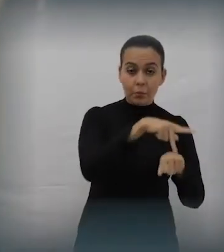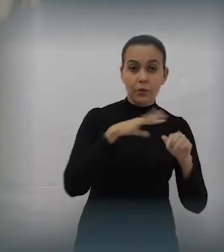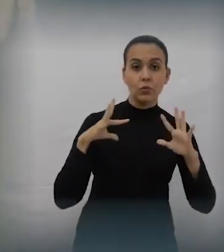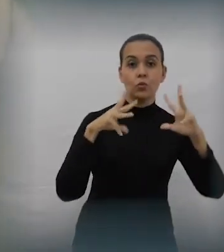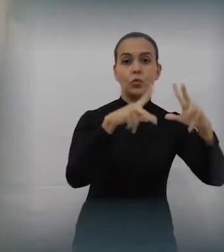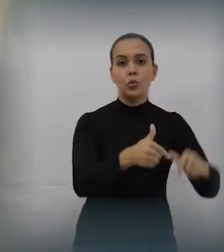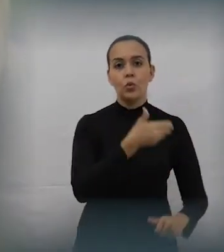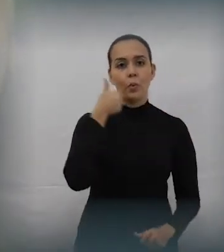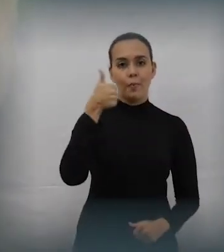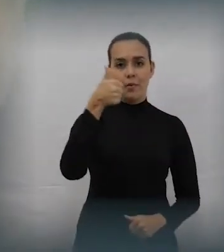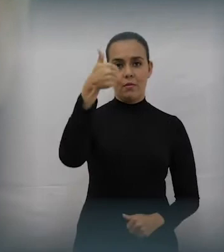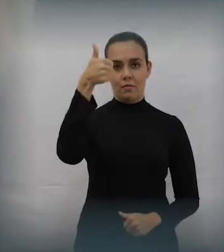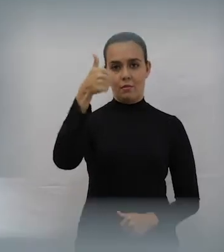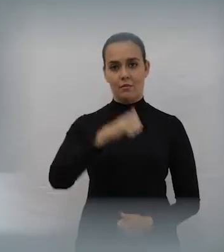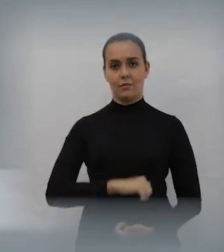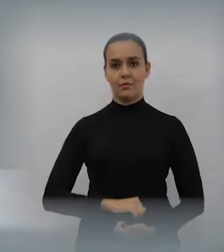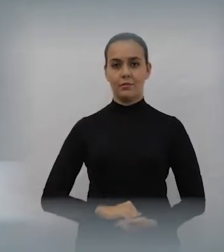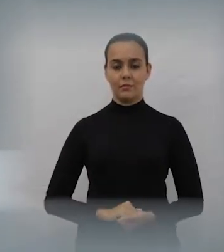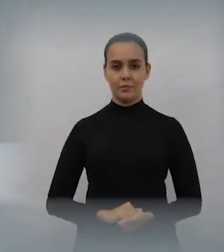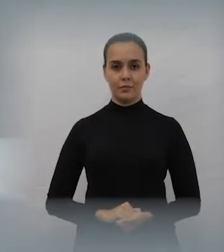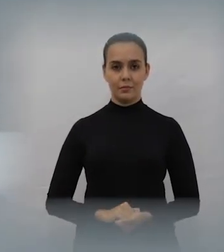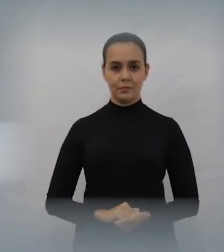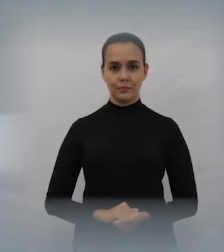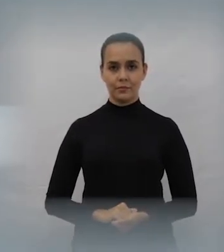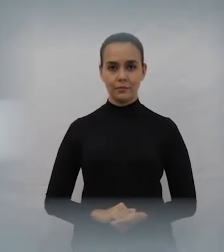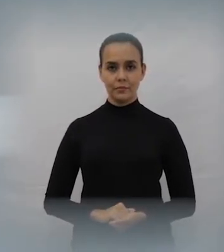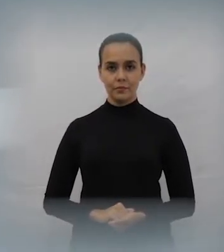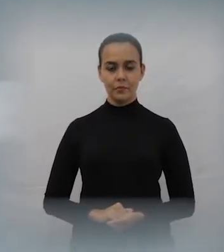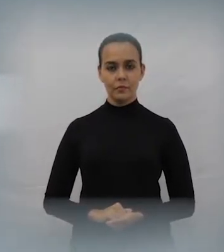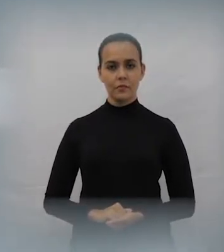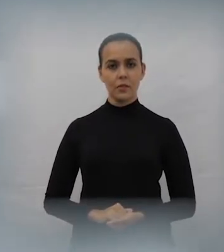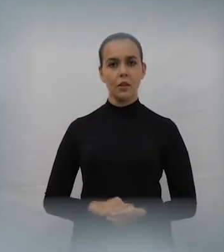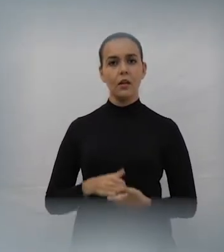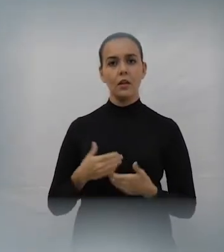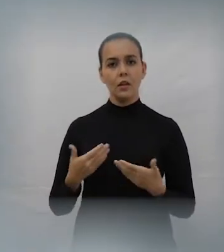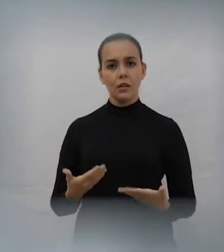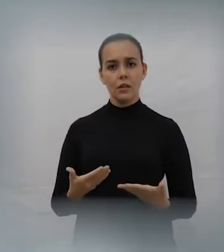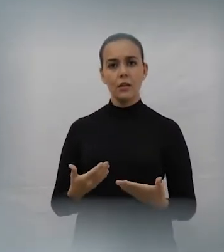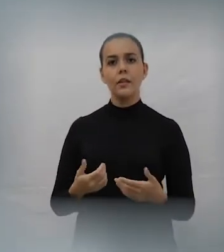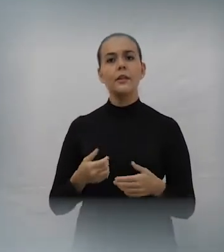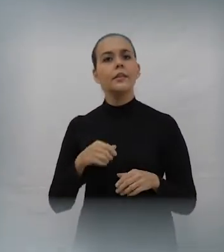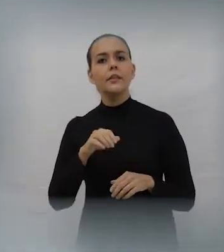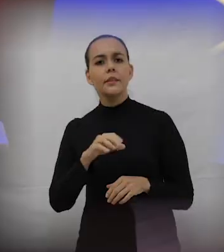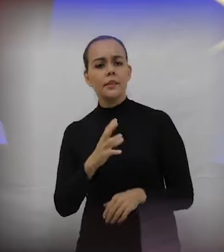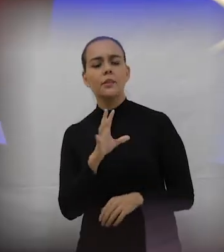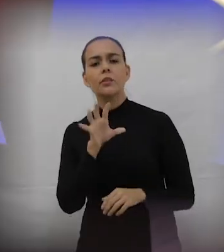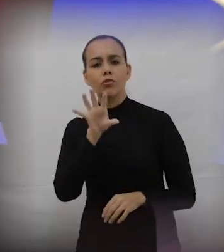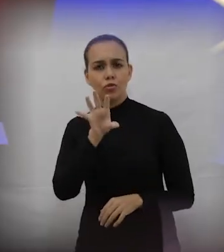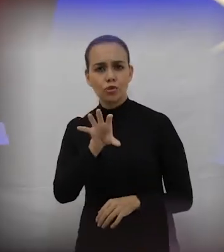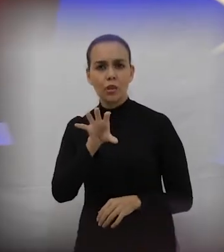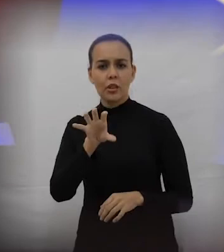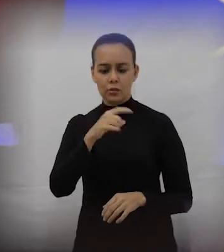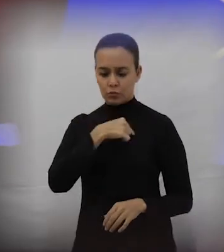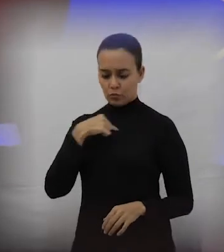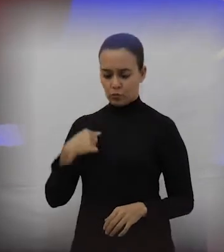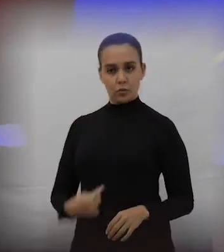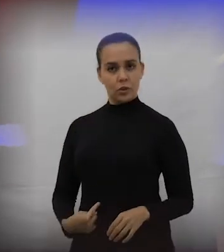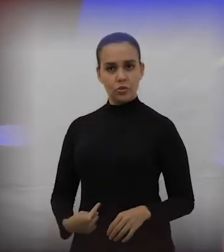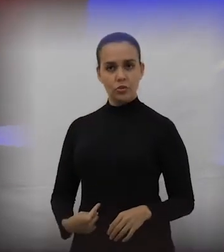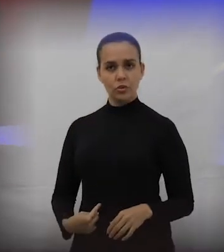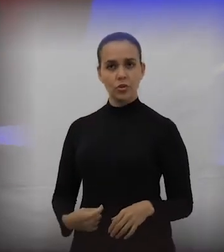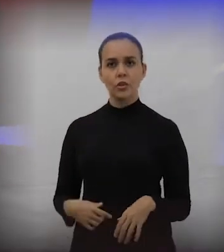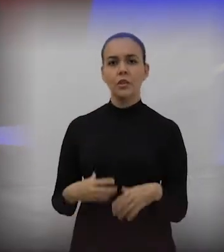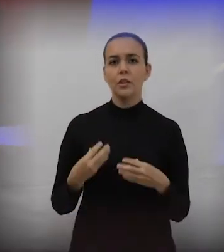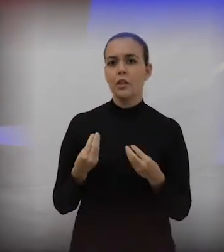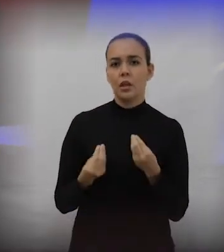Nessa imagem ainda pejorativa da China associada ao Made in China. Ah, é China, então é ruim,